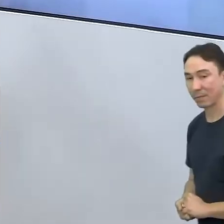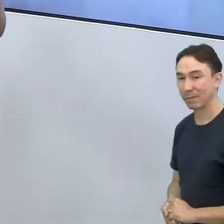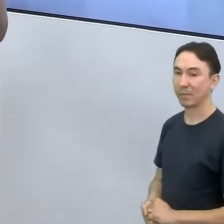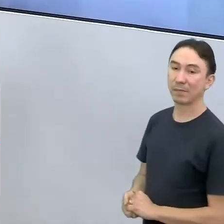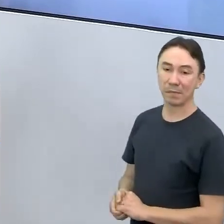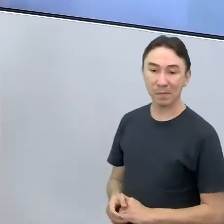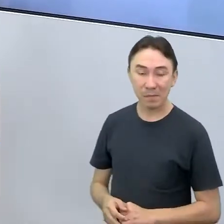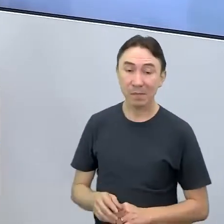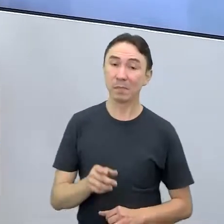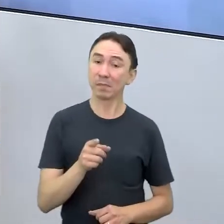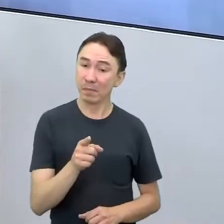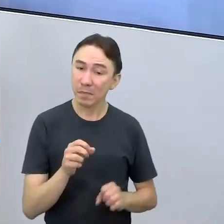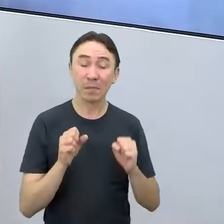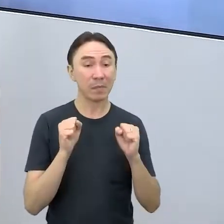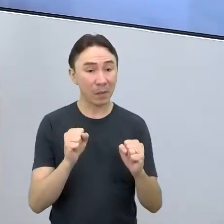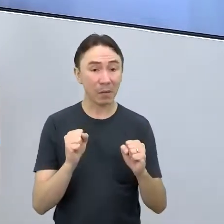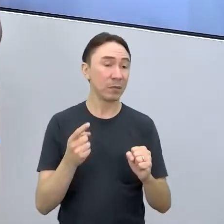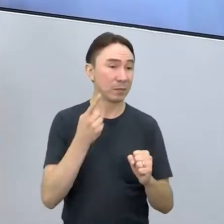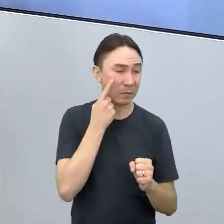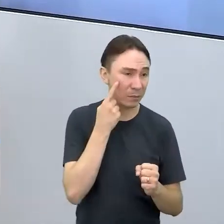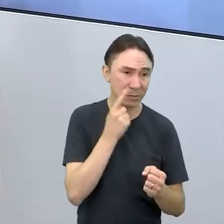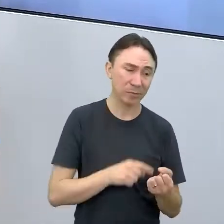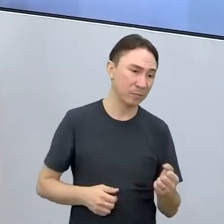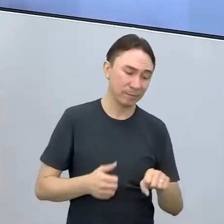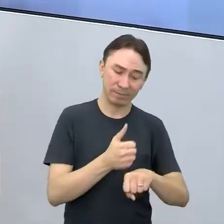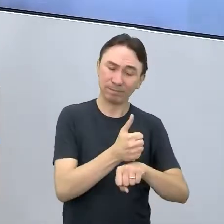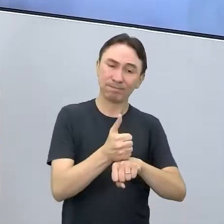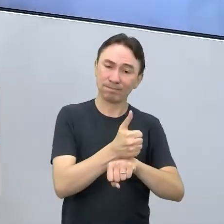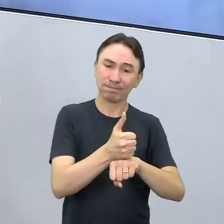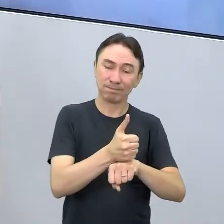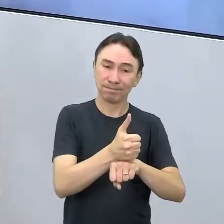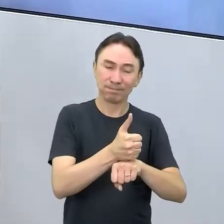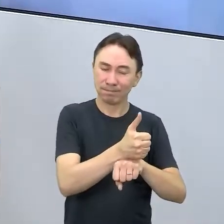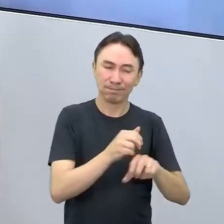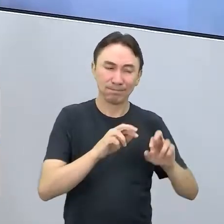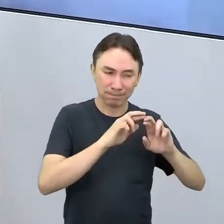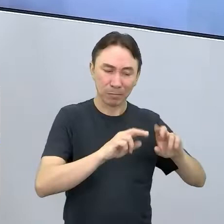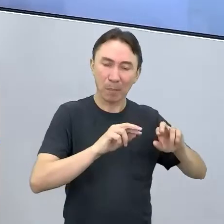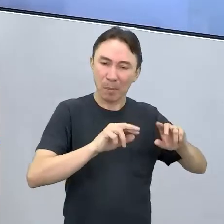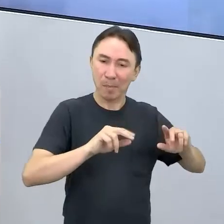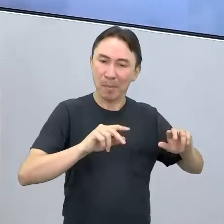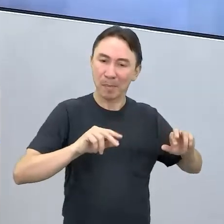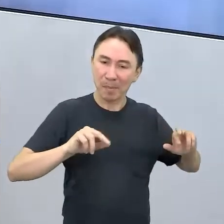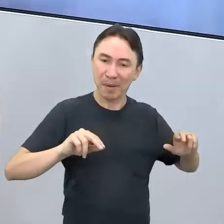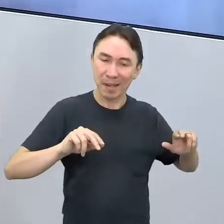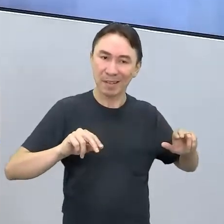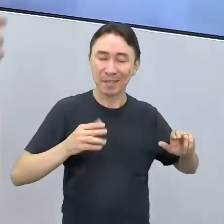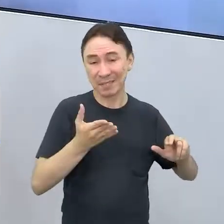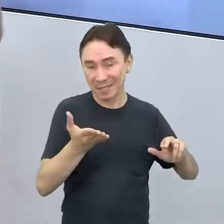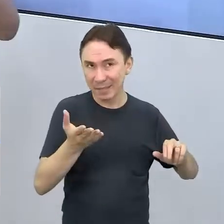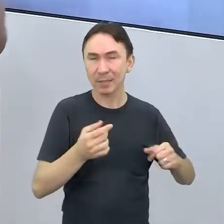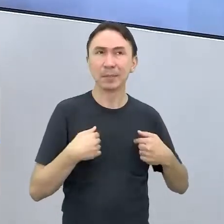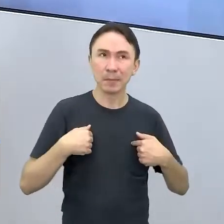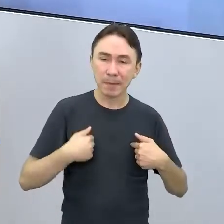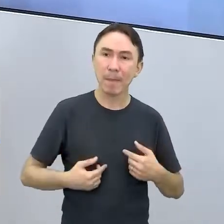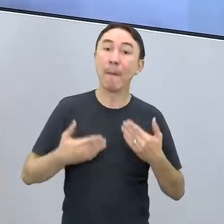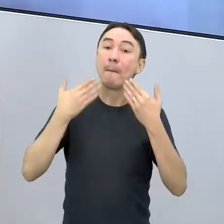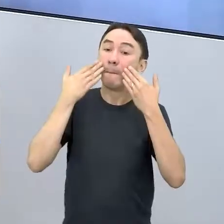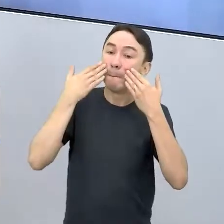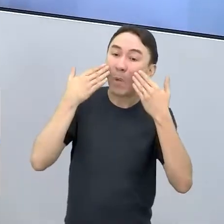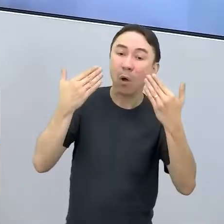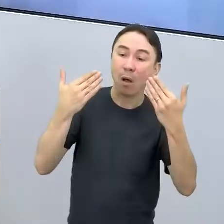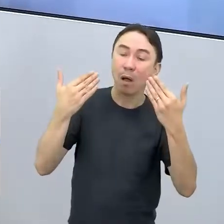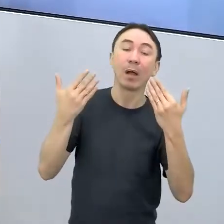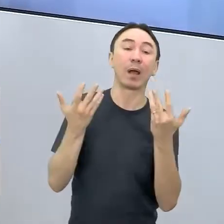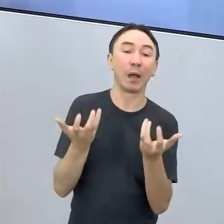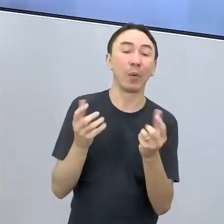multitarefas, né? Um profissional multi, mas você precisa pensar exatamente naquilo que você quer vender e para que público